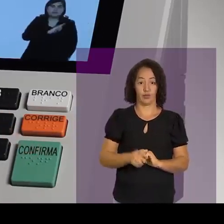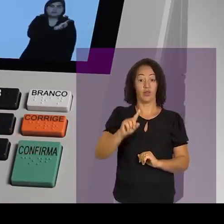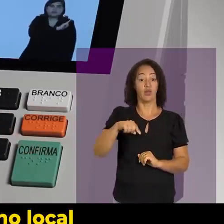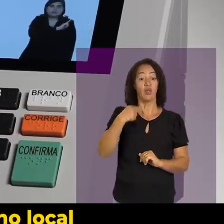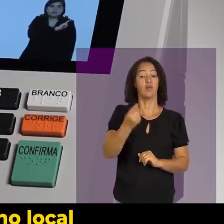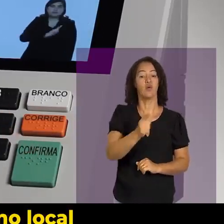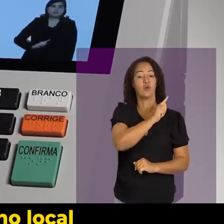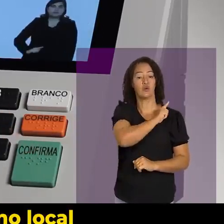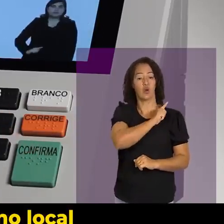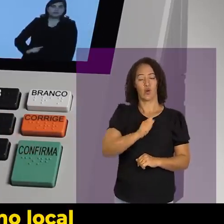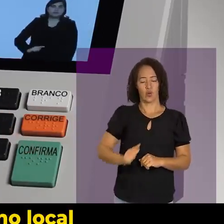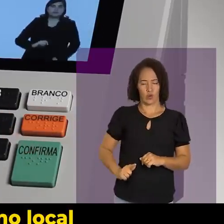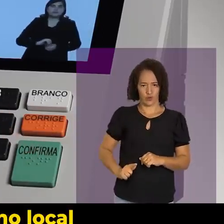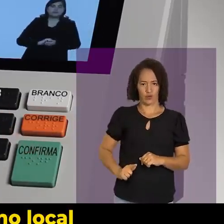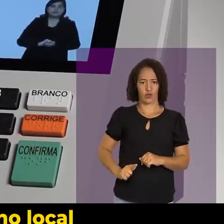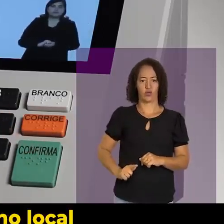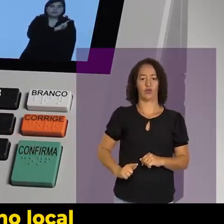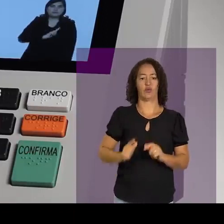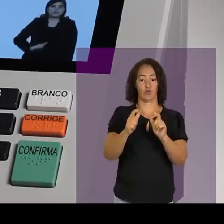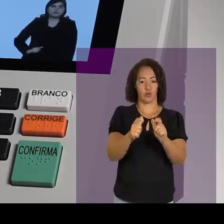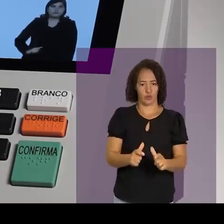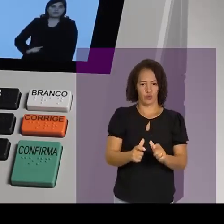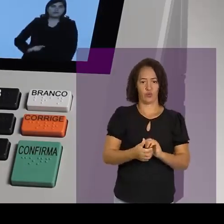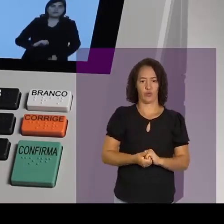Em seguida, governo local.